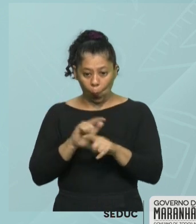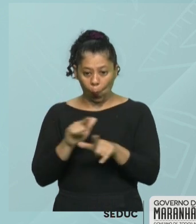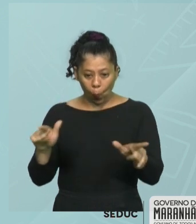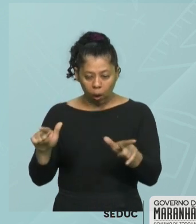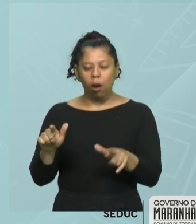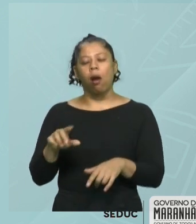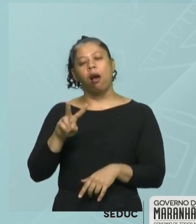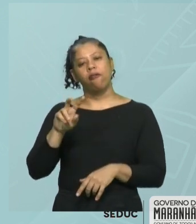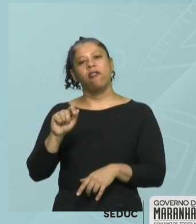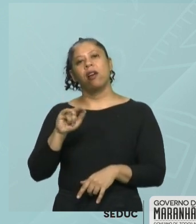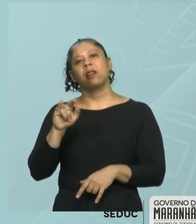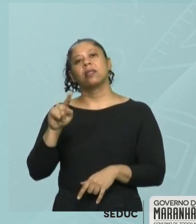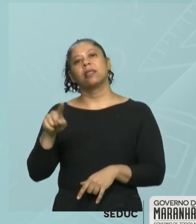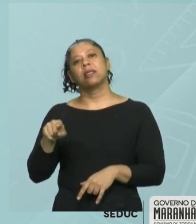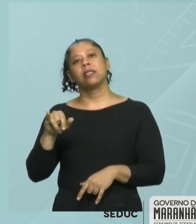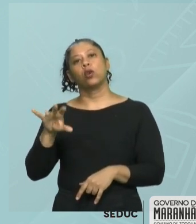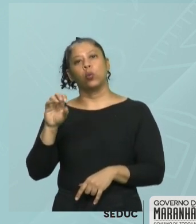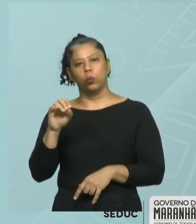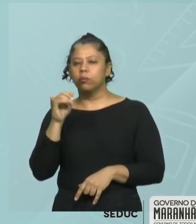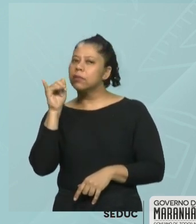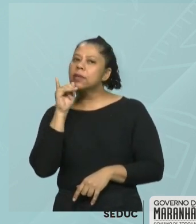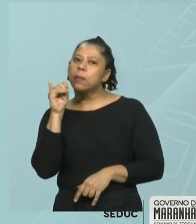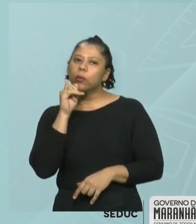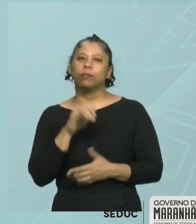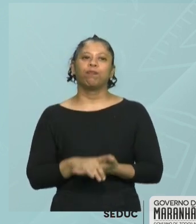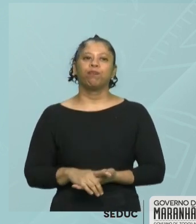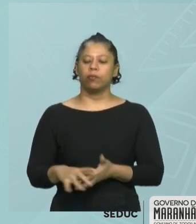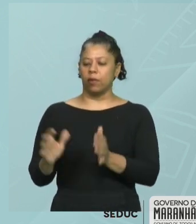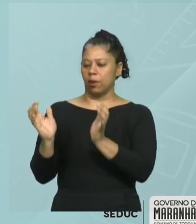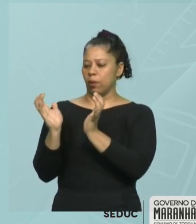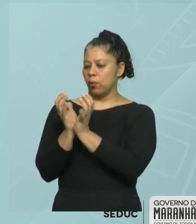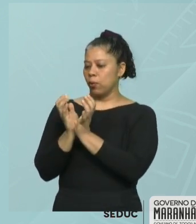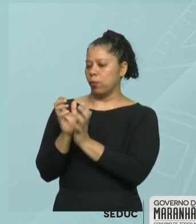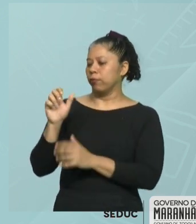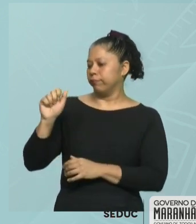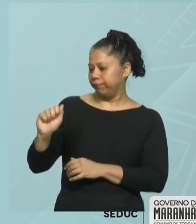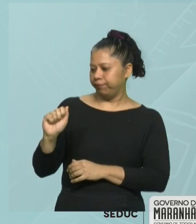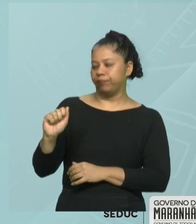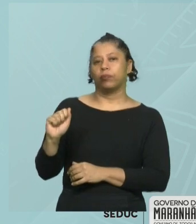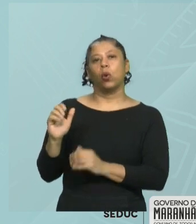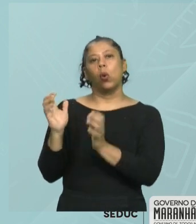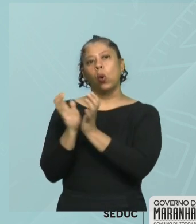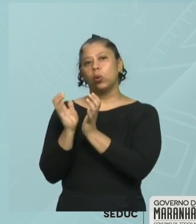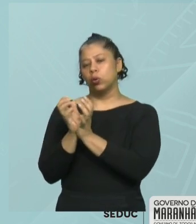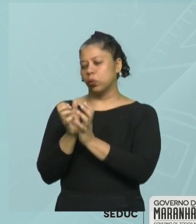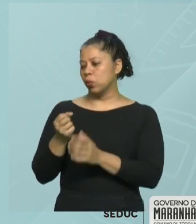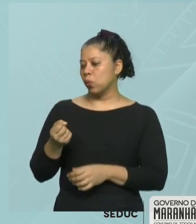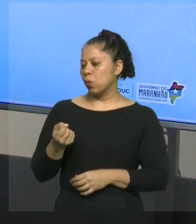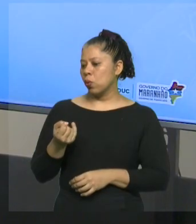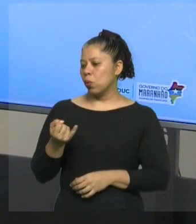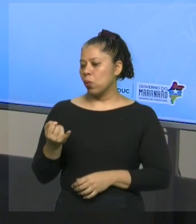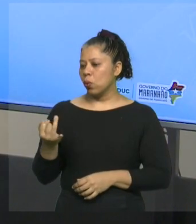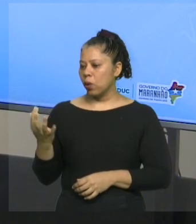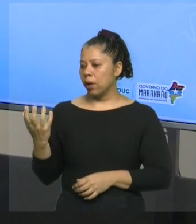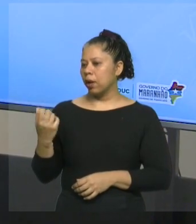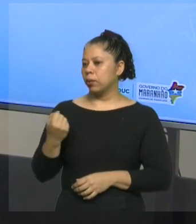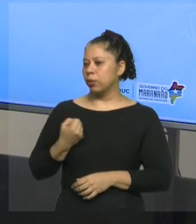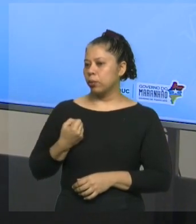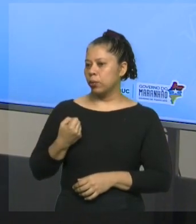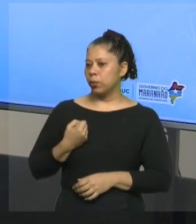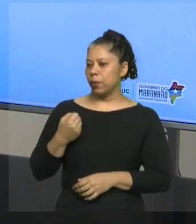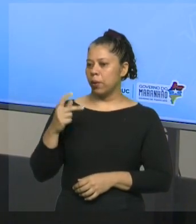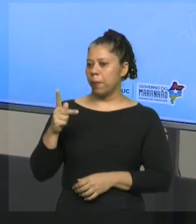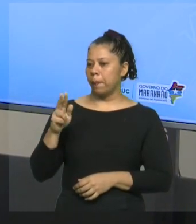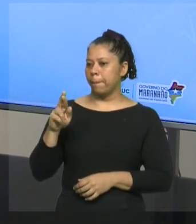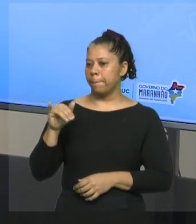de vazio. Por exemplo, conjunto dos números primos menores que 2. Se você não está lembrando quais são os números